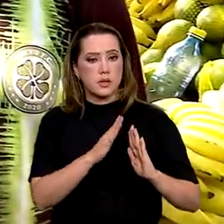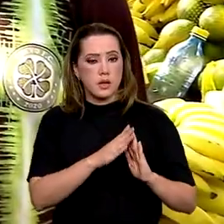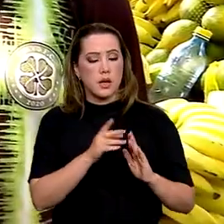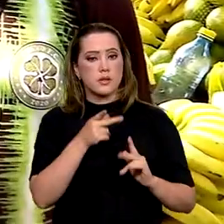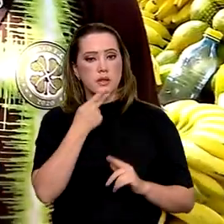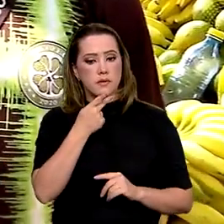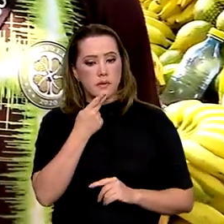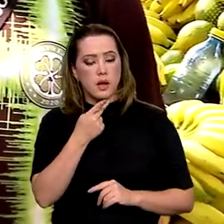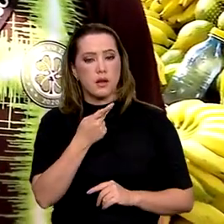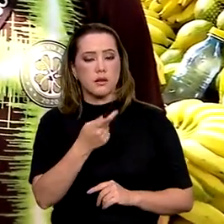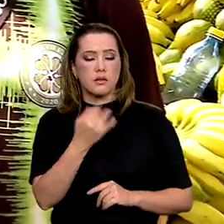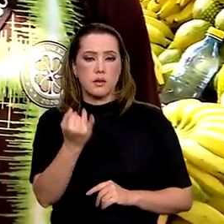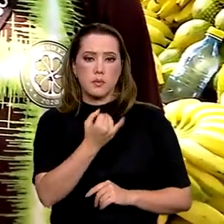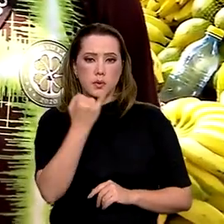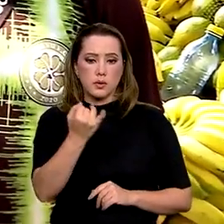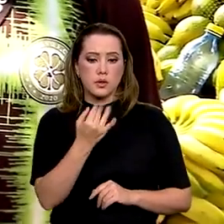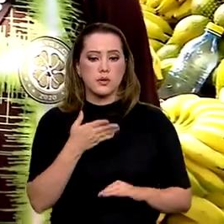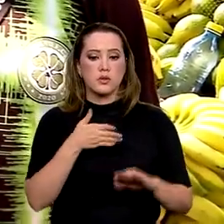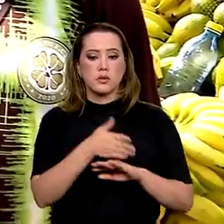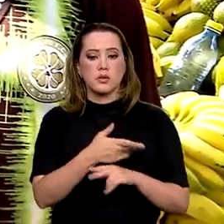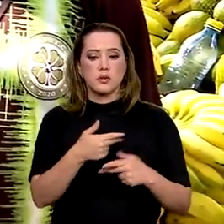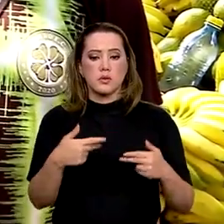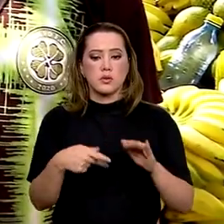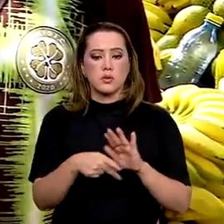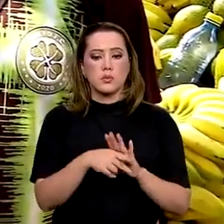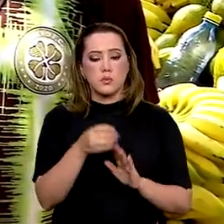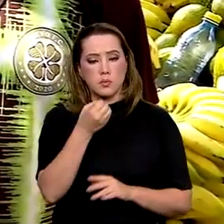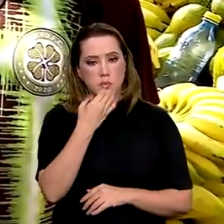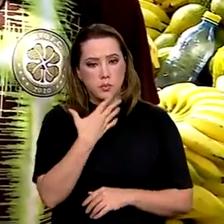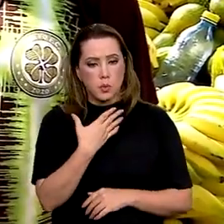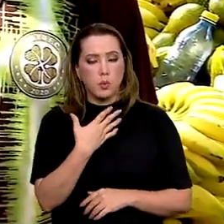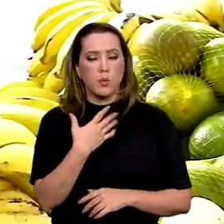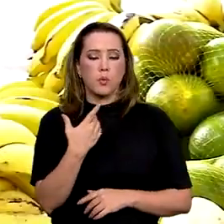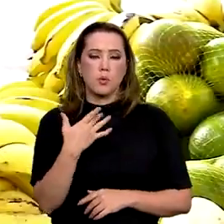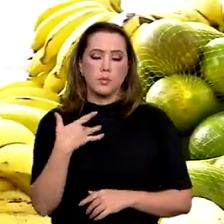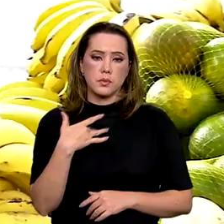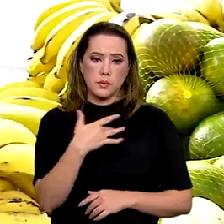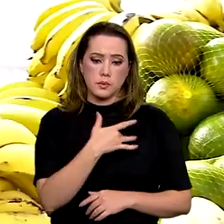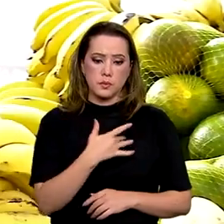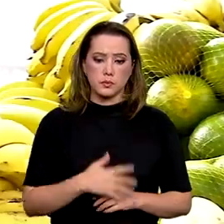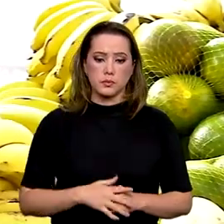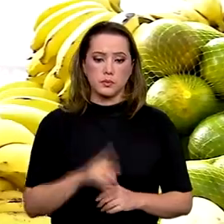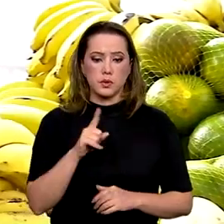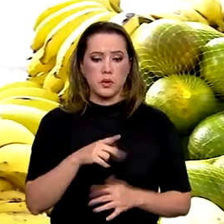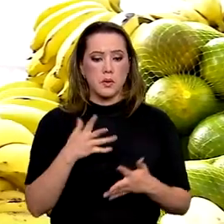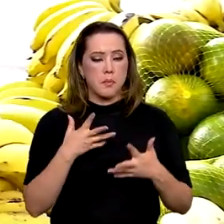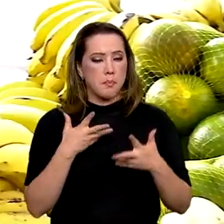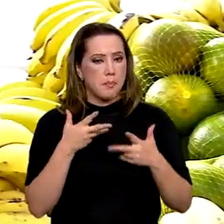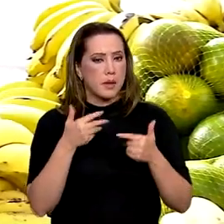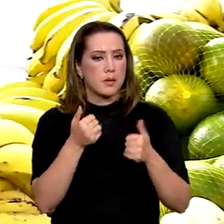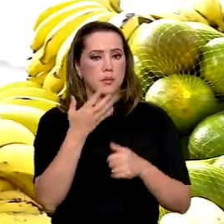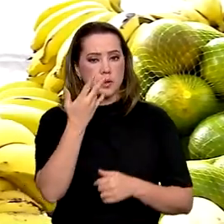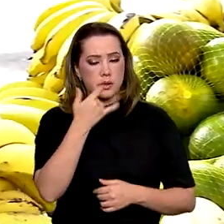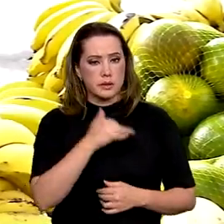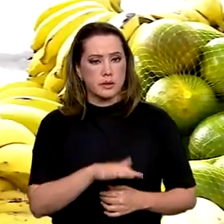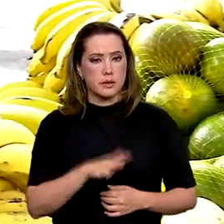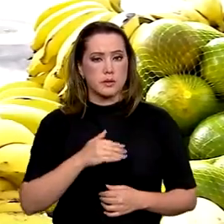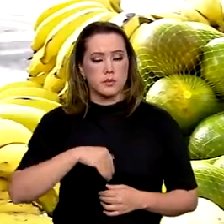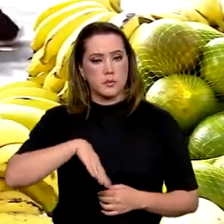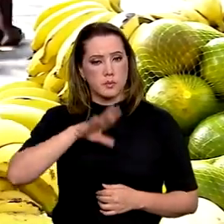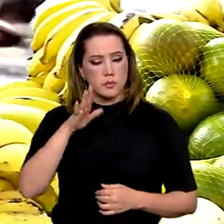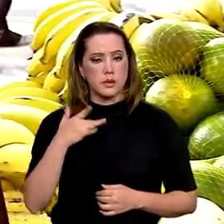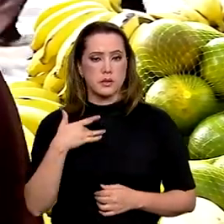ele reconhece a importância de ter acesso a produtos saudáveis e de qualidade. Eu acho melhor, melhor porque as crianças ficam mais